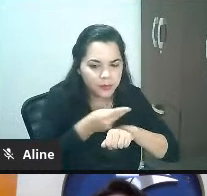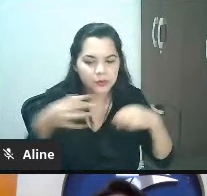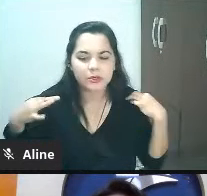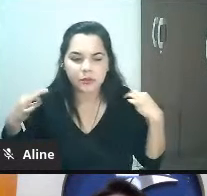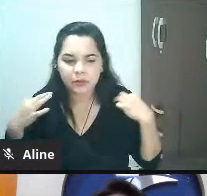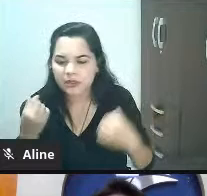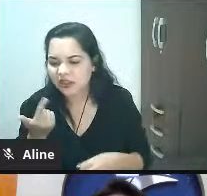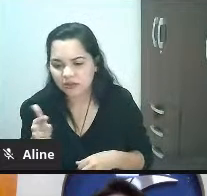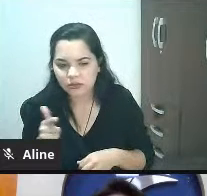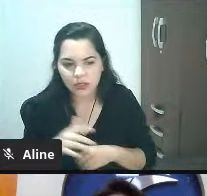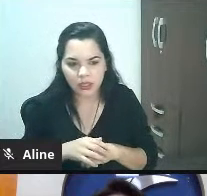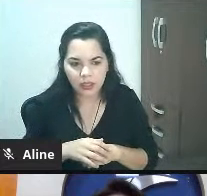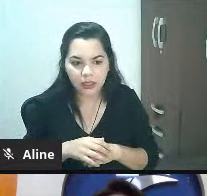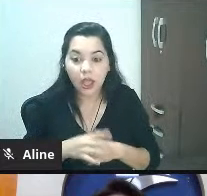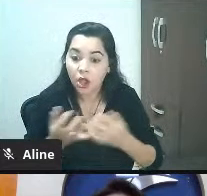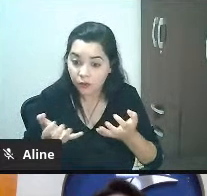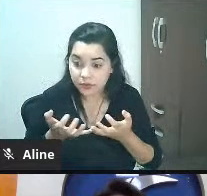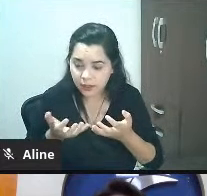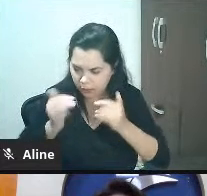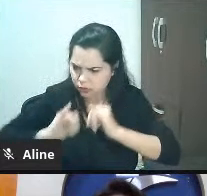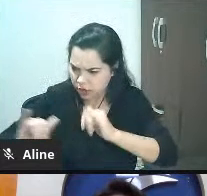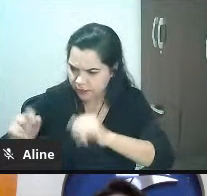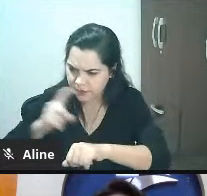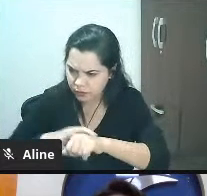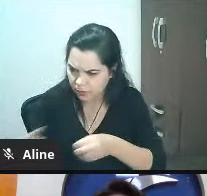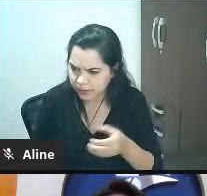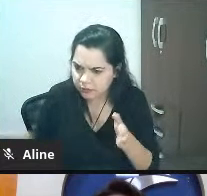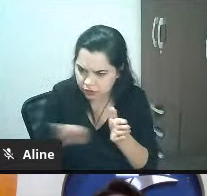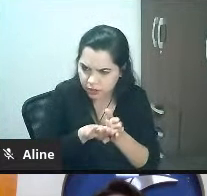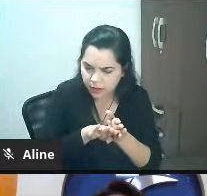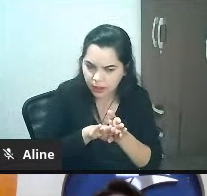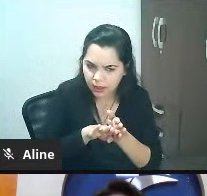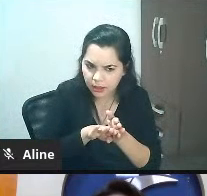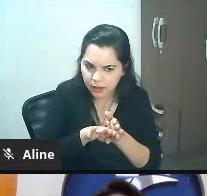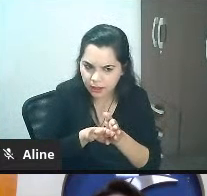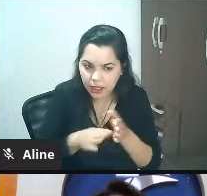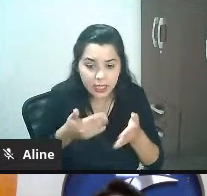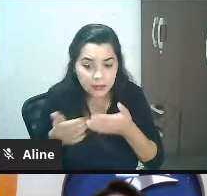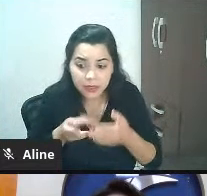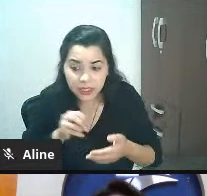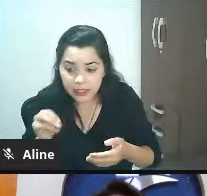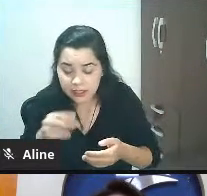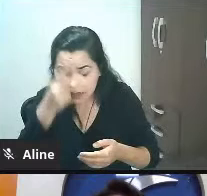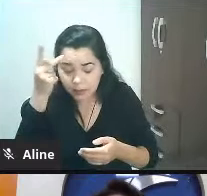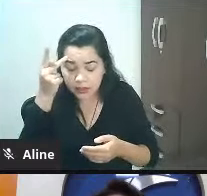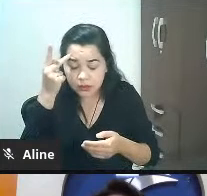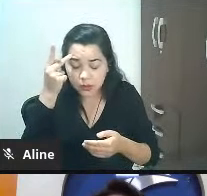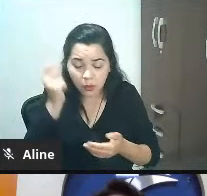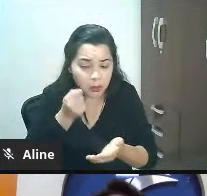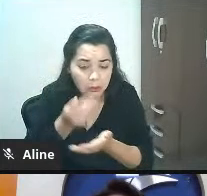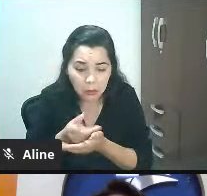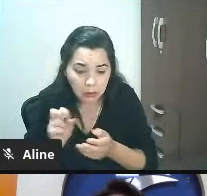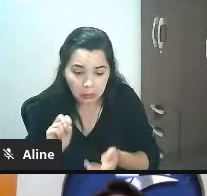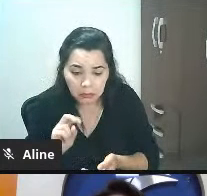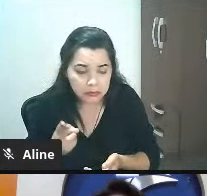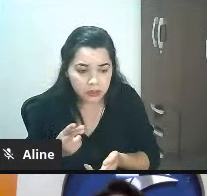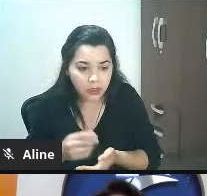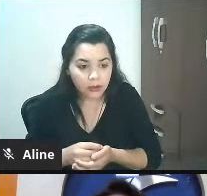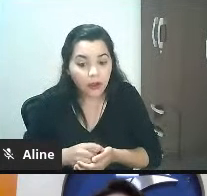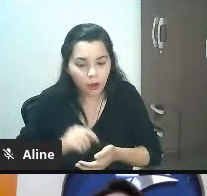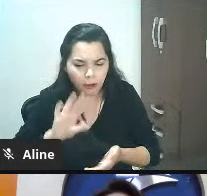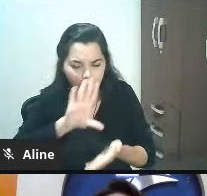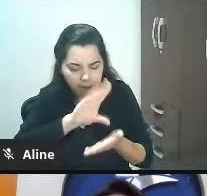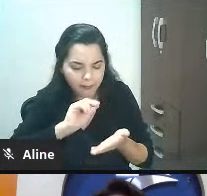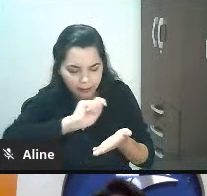não tem você quer ser avisada quando chegar fica tranquilo independentemente se você vai comprar ou não eu faço questão de te avisar anota o whatsapp da loja